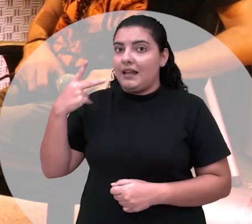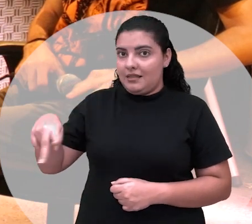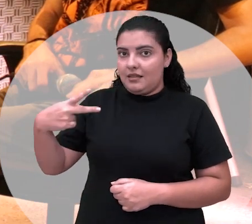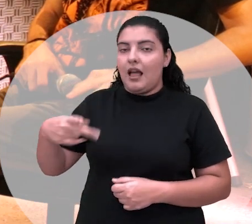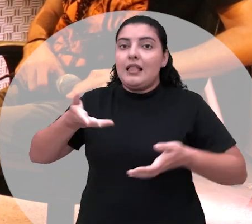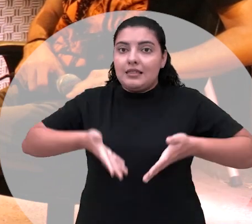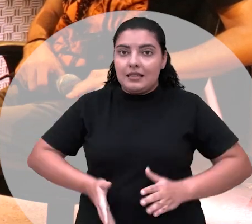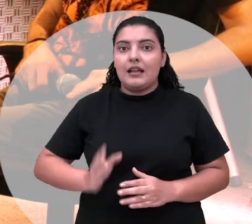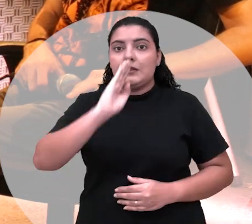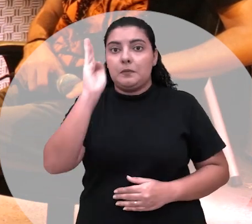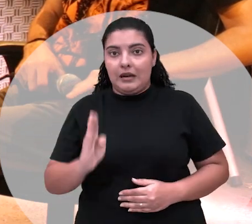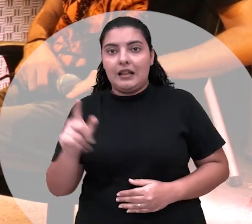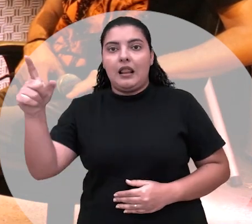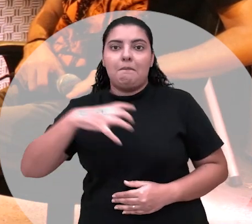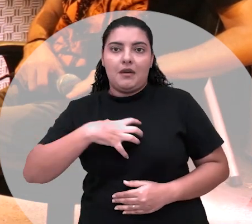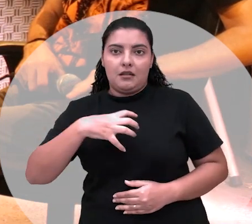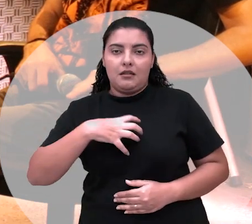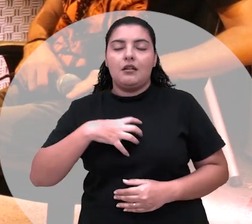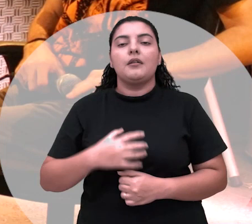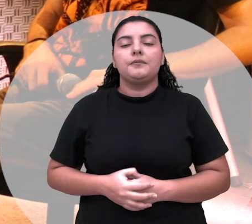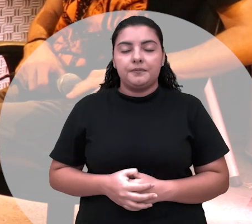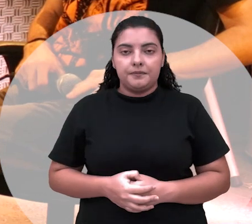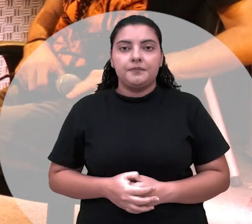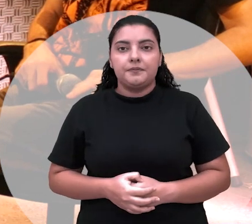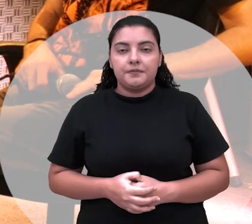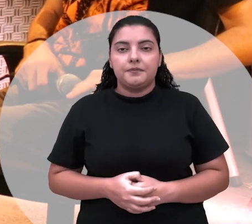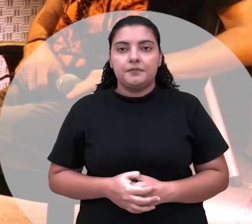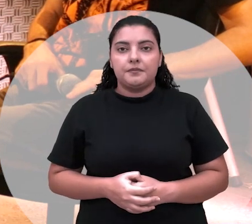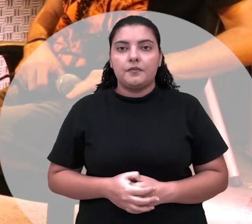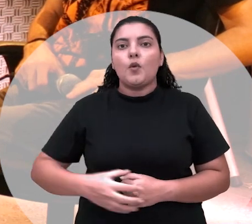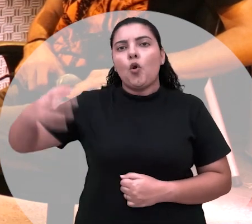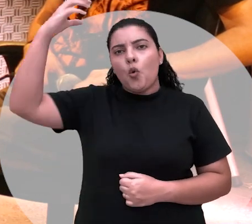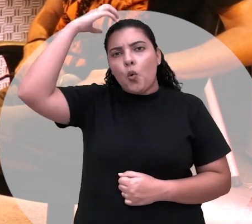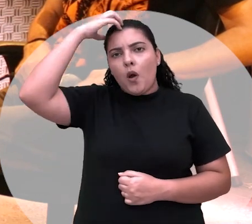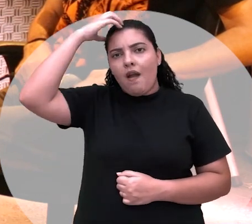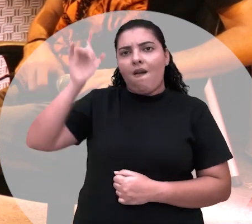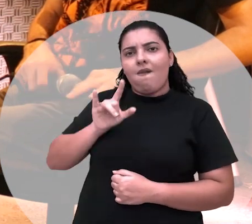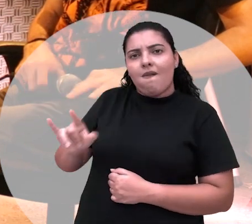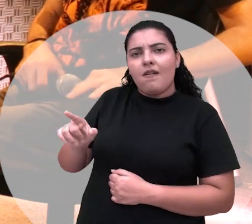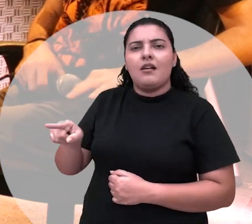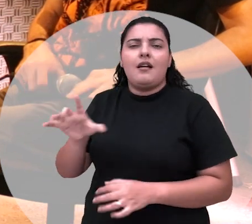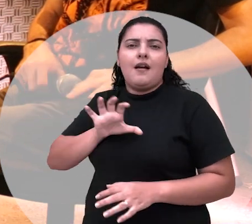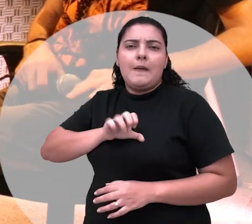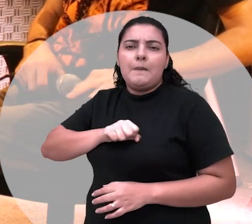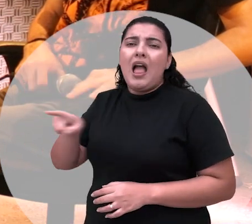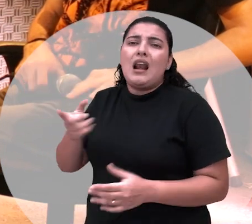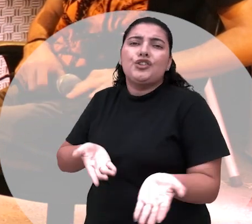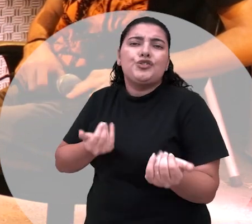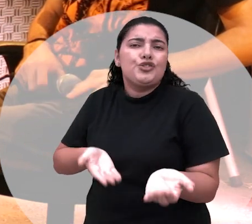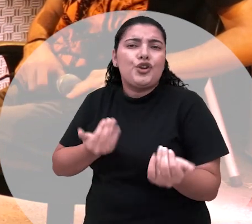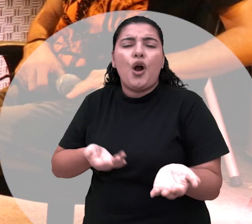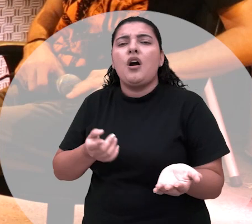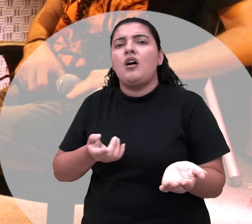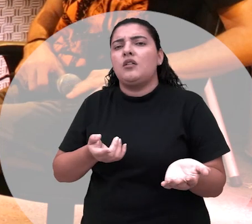nasceu no Brasil na Bahia e o rei se apaixonou por ela muito mocinha entrando